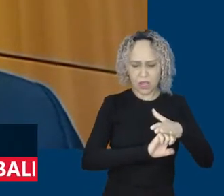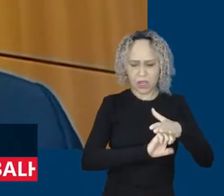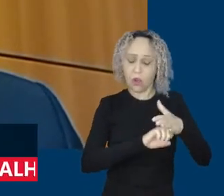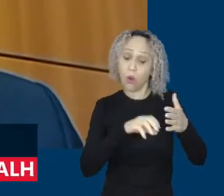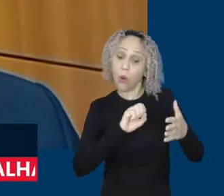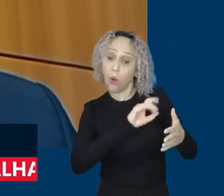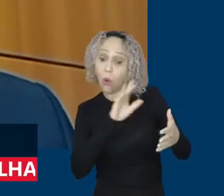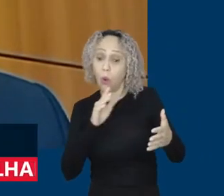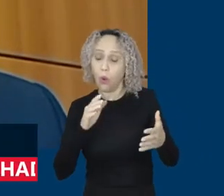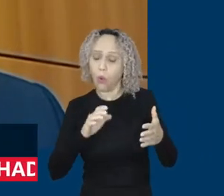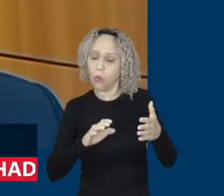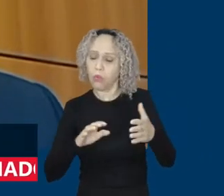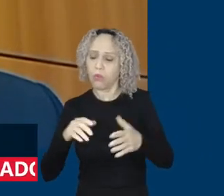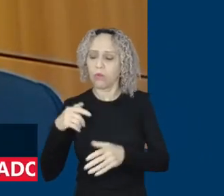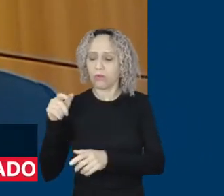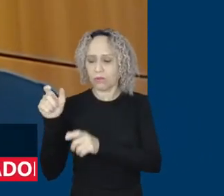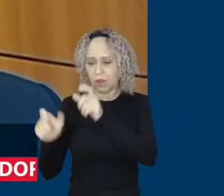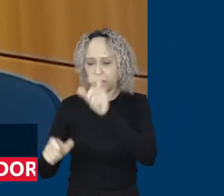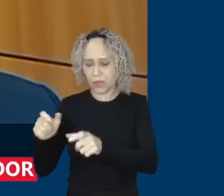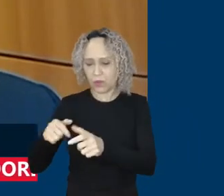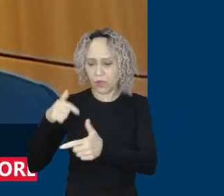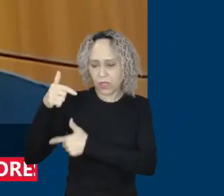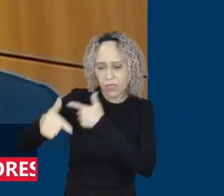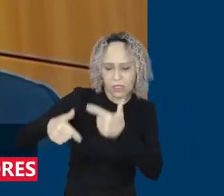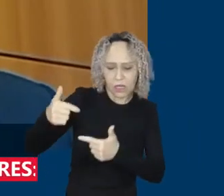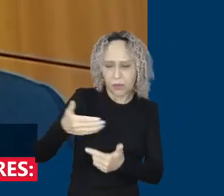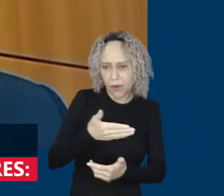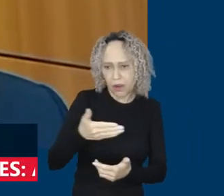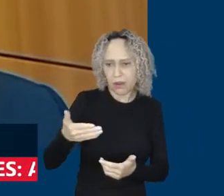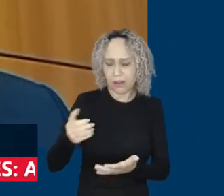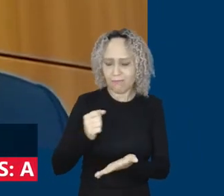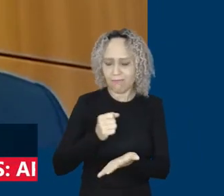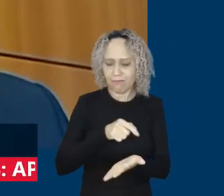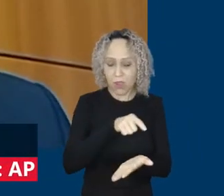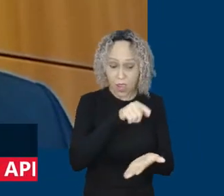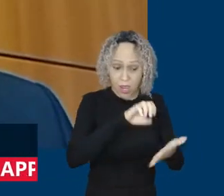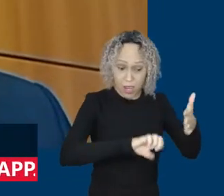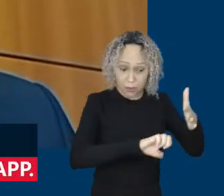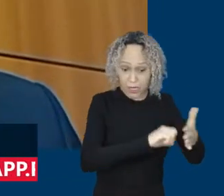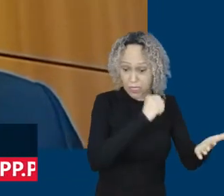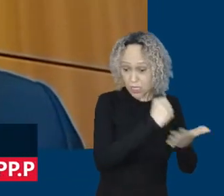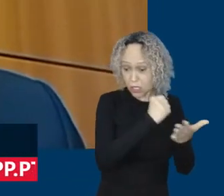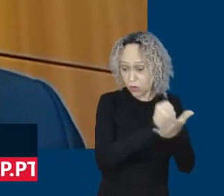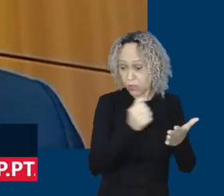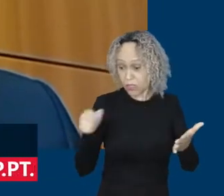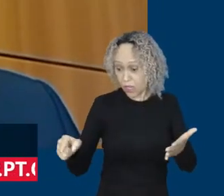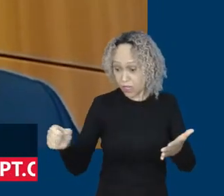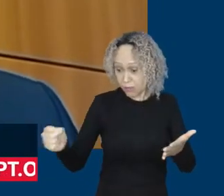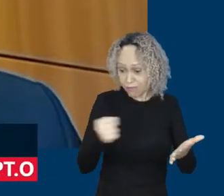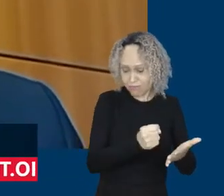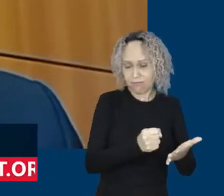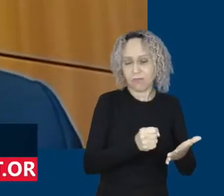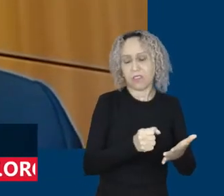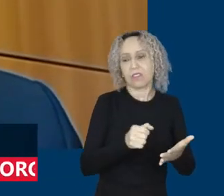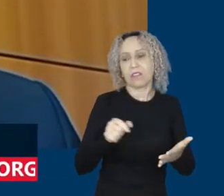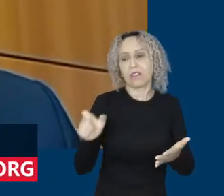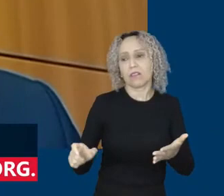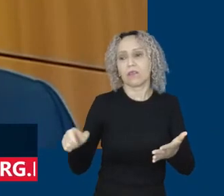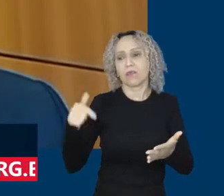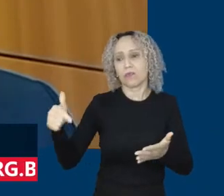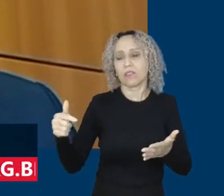serviços das mais diferenciadas. E nós queremos é primeiro estabelecer qual o modelo do negócio, qual o negócio que